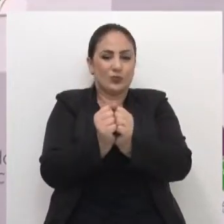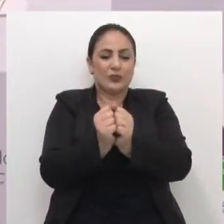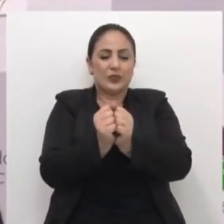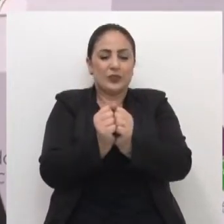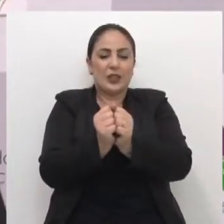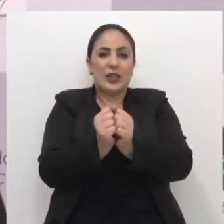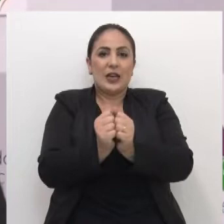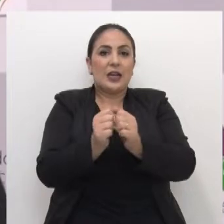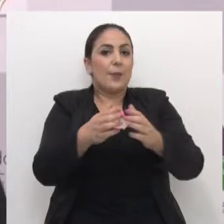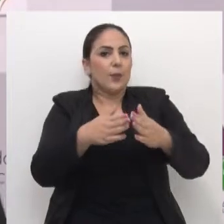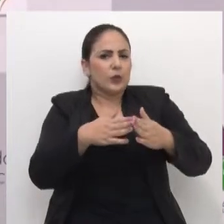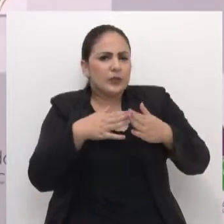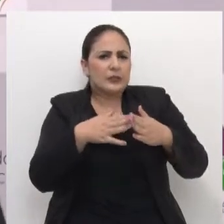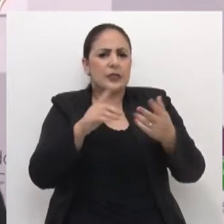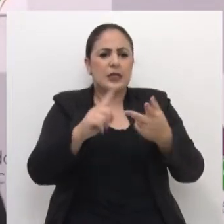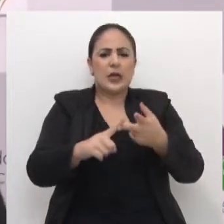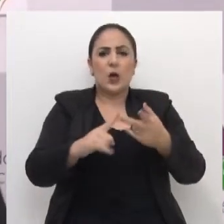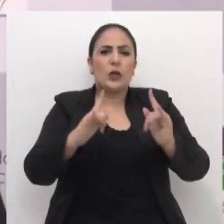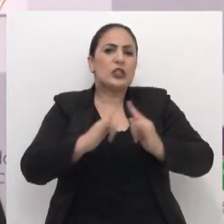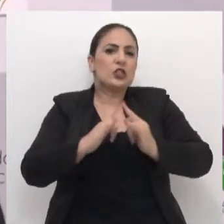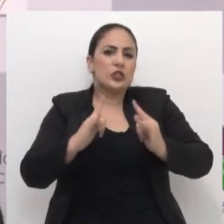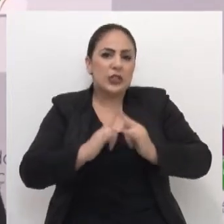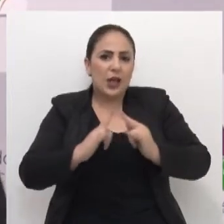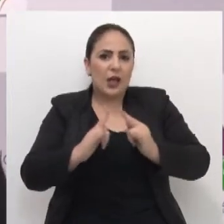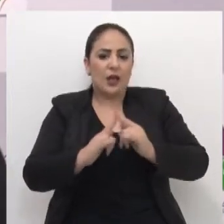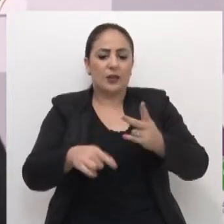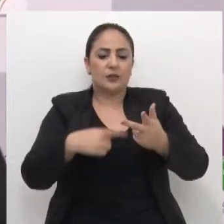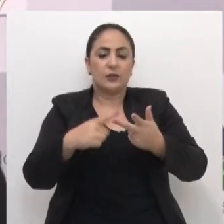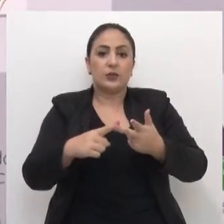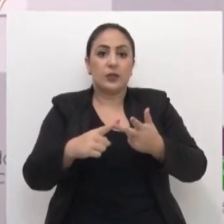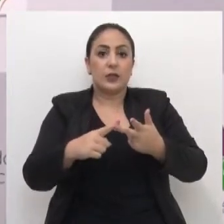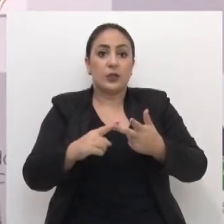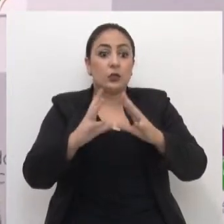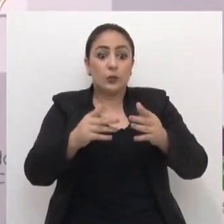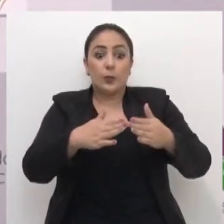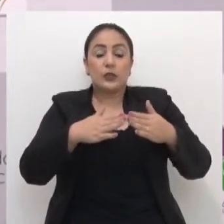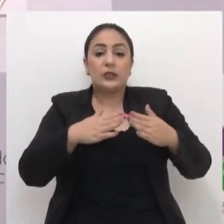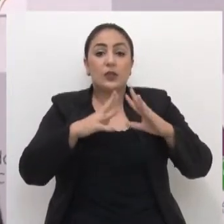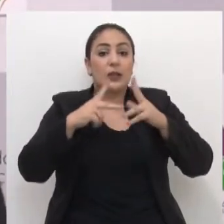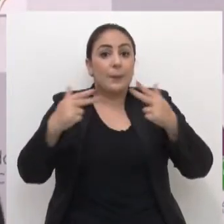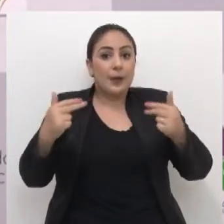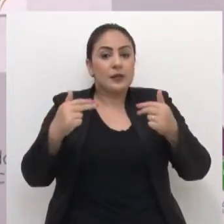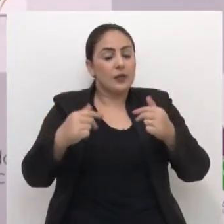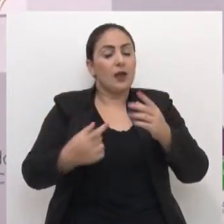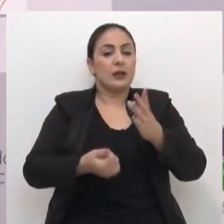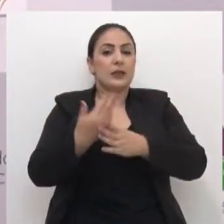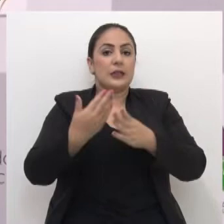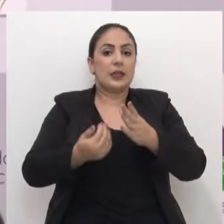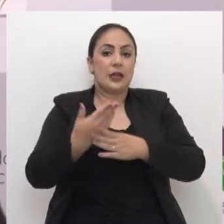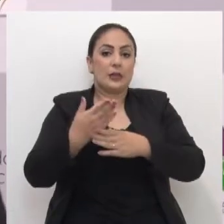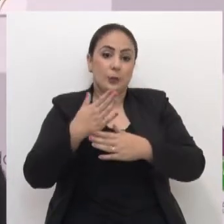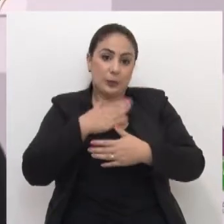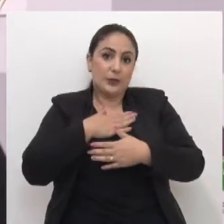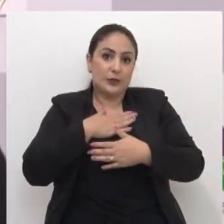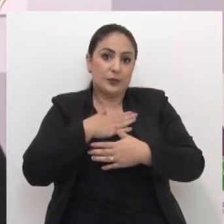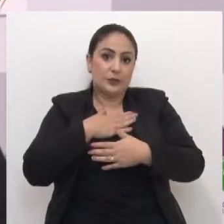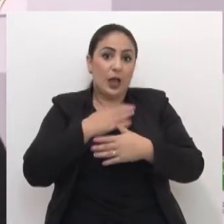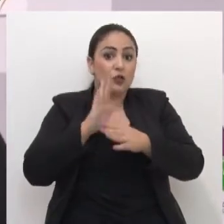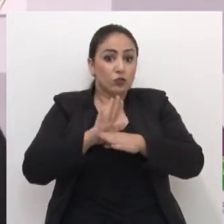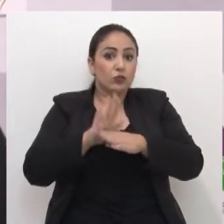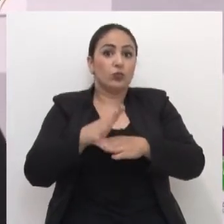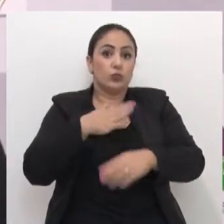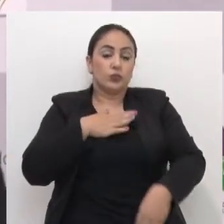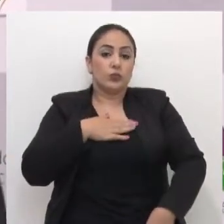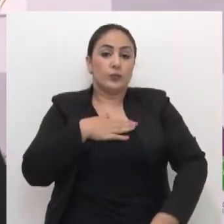com a proteção, com as entidades, com as protetoras, protetores, elas são desempenhadas por esse parlamentar aqui em